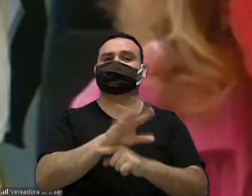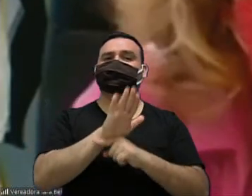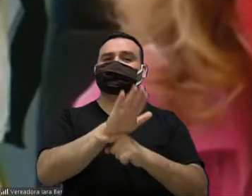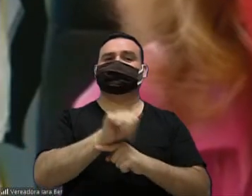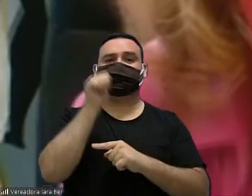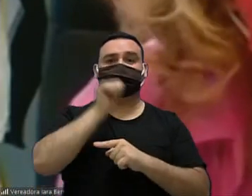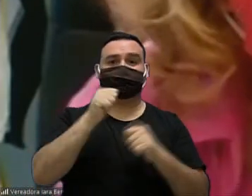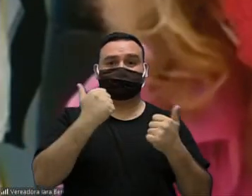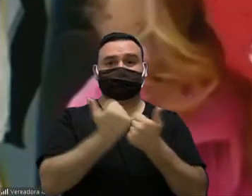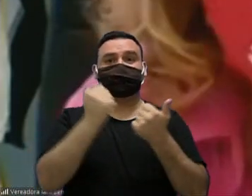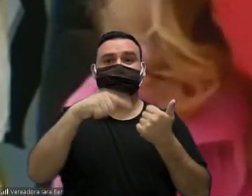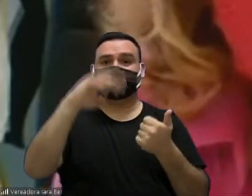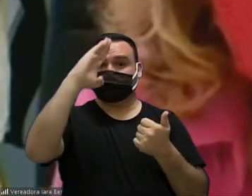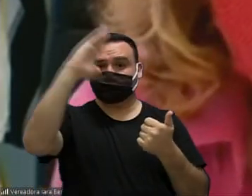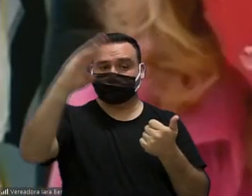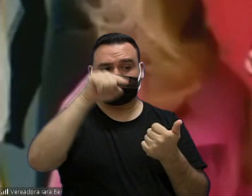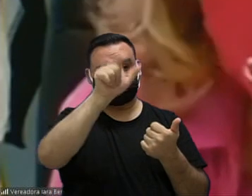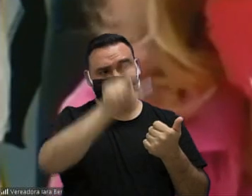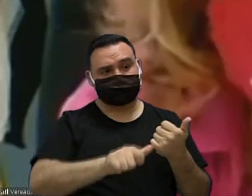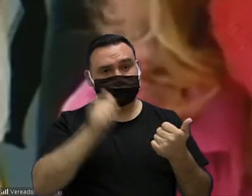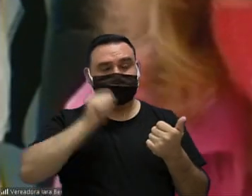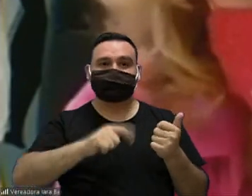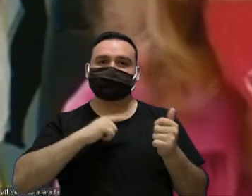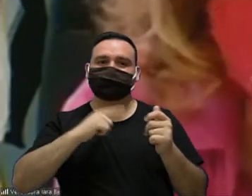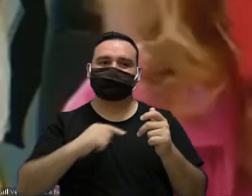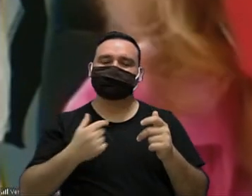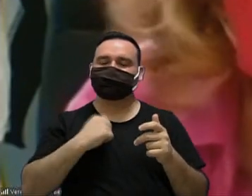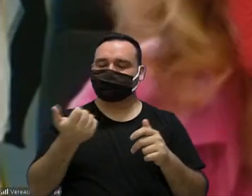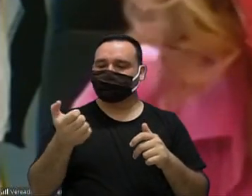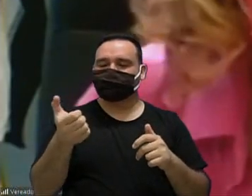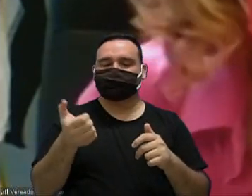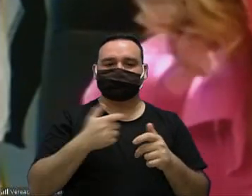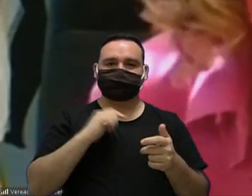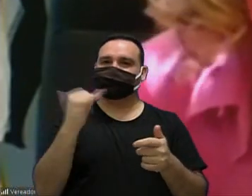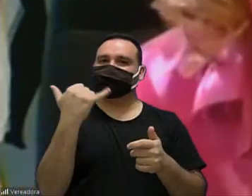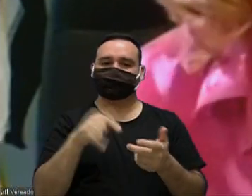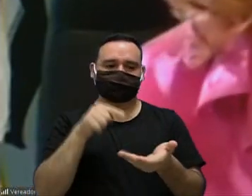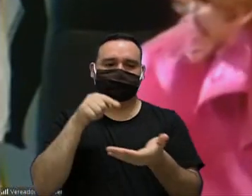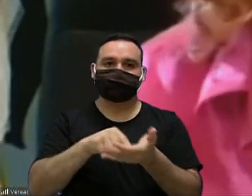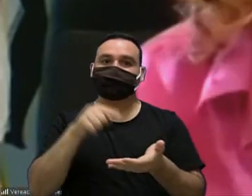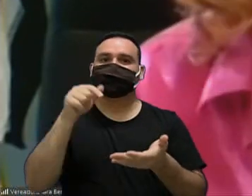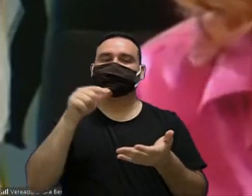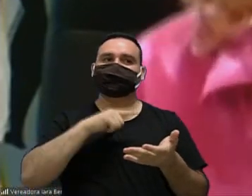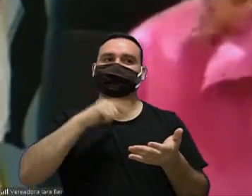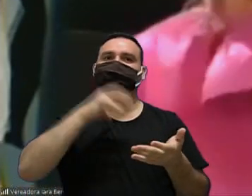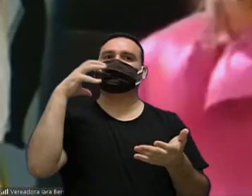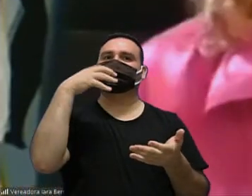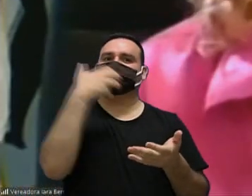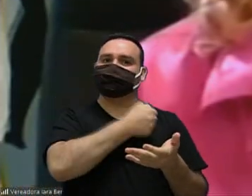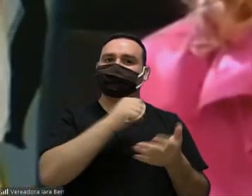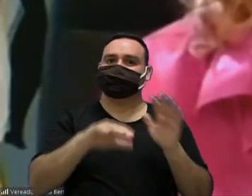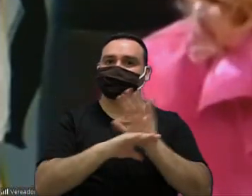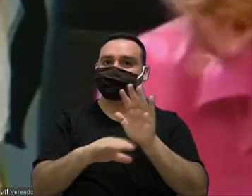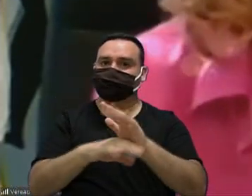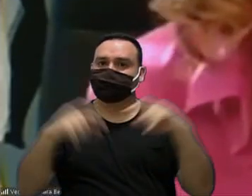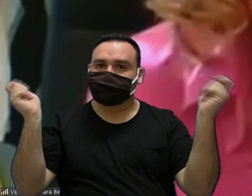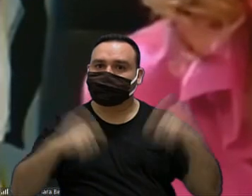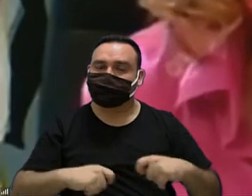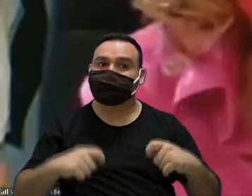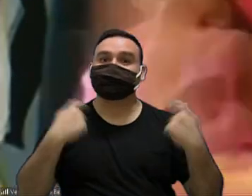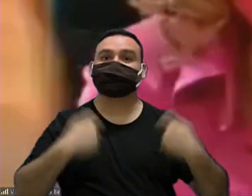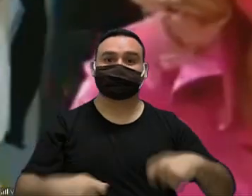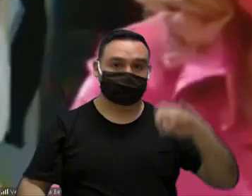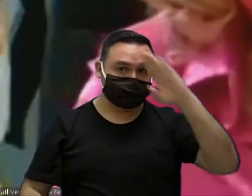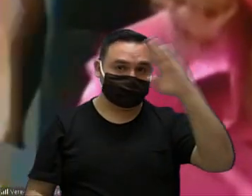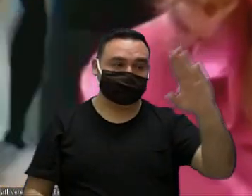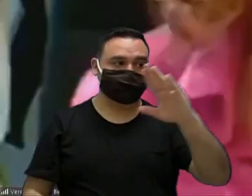onde ela é a prioridade botão do pânico a prioridade da guarda municipal salvar aquela mulher do agressor tem que ser atendida